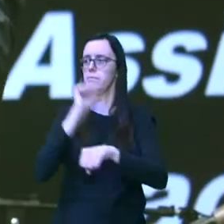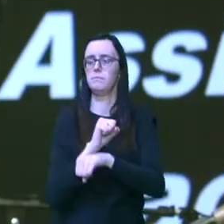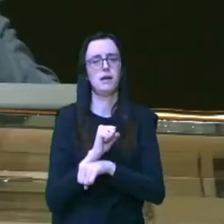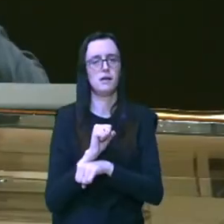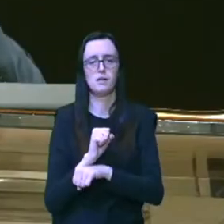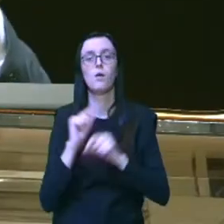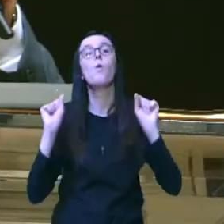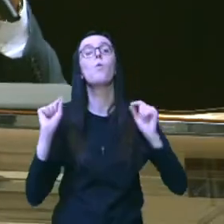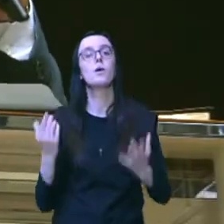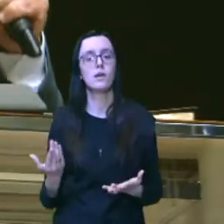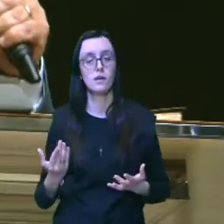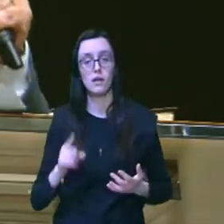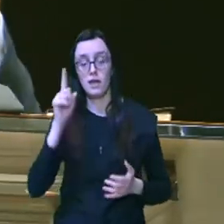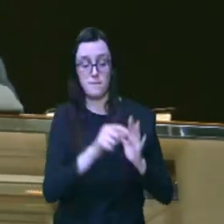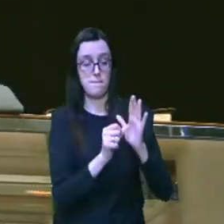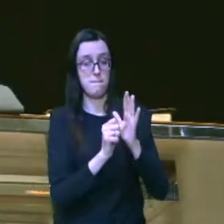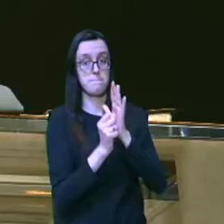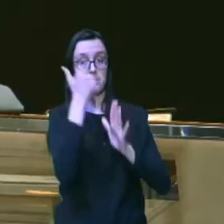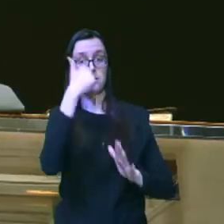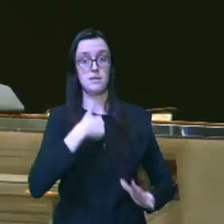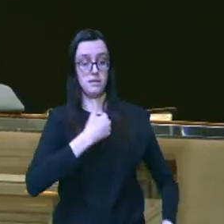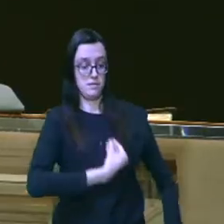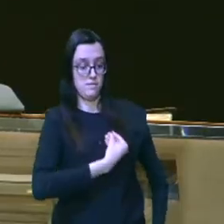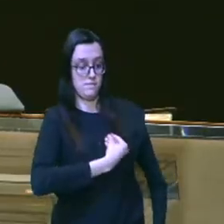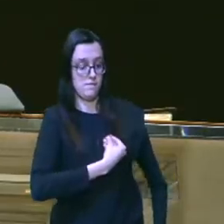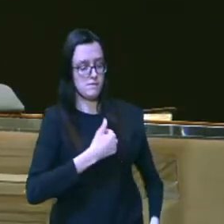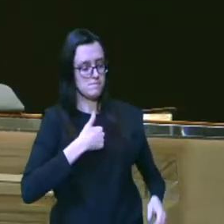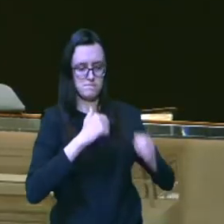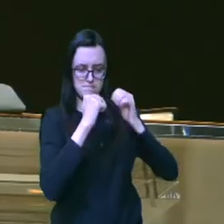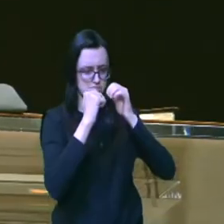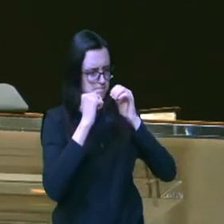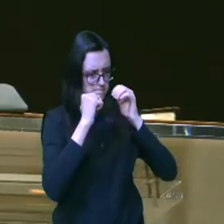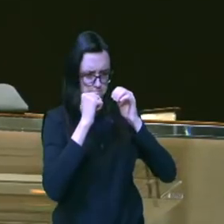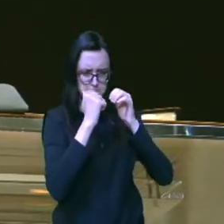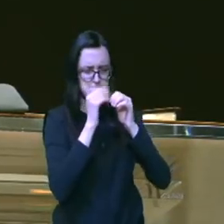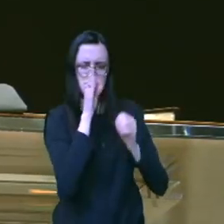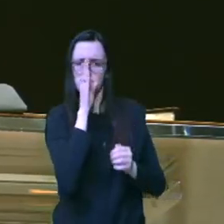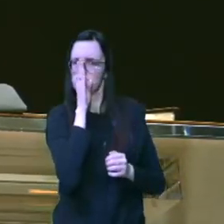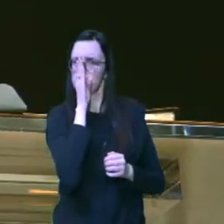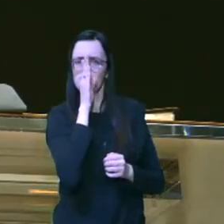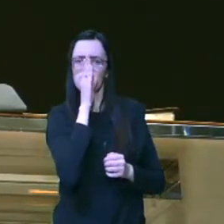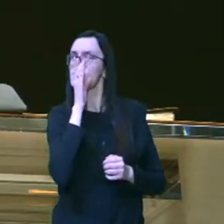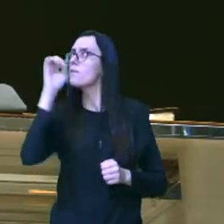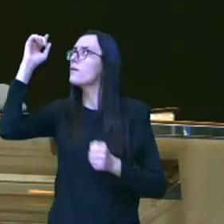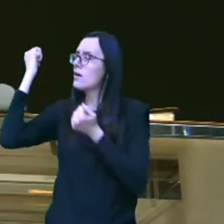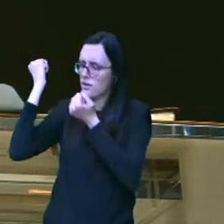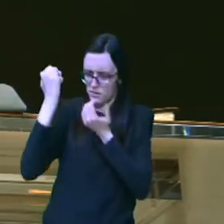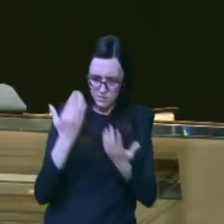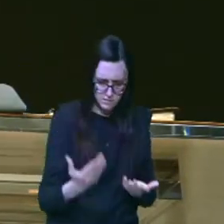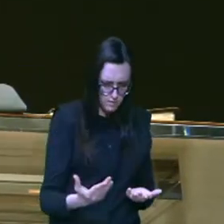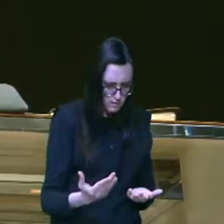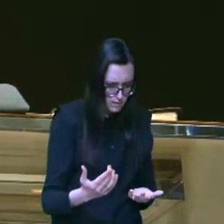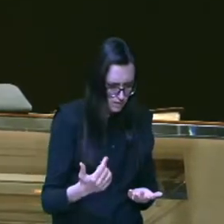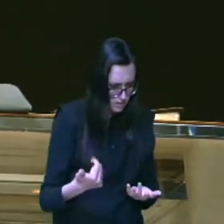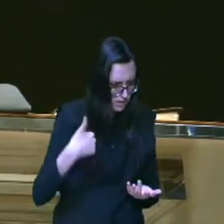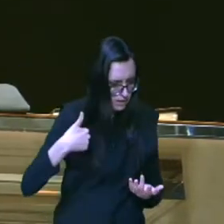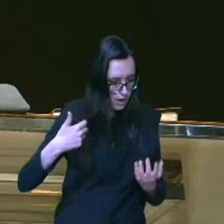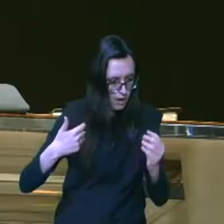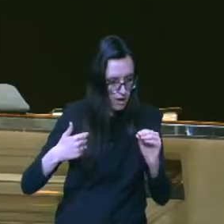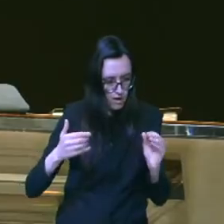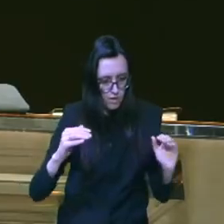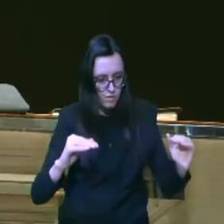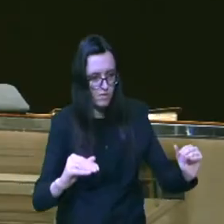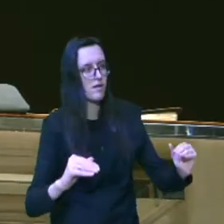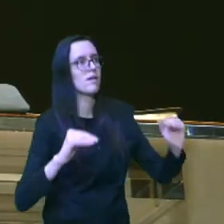que seria o primeiro na minha vida talvez aquela bênção que o Senhor me deu e eu coloquei no lugar de Deus para lembrar que o